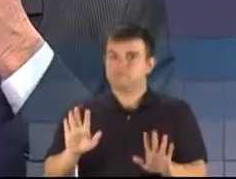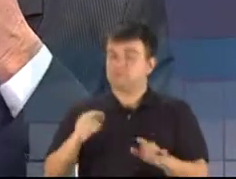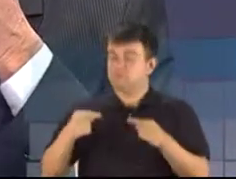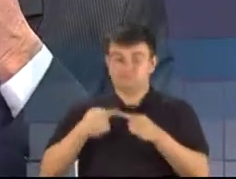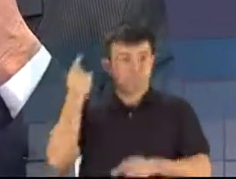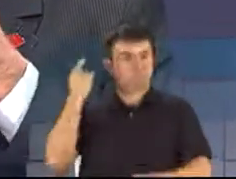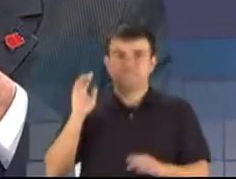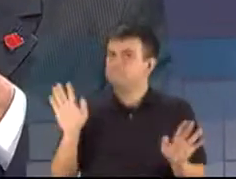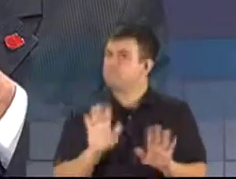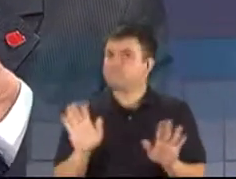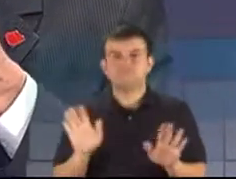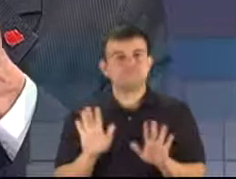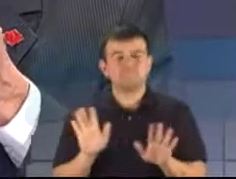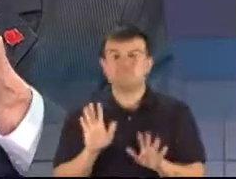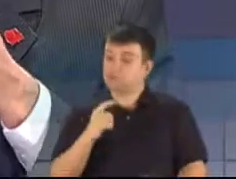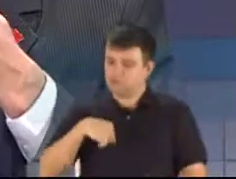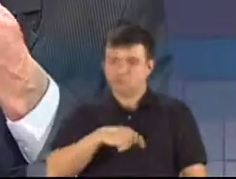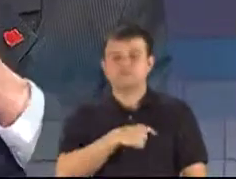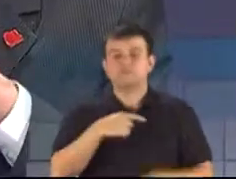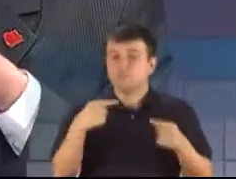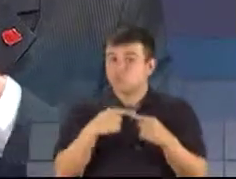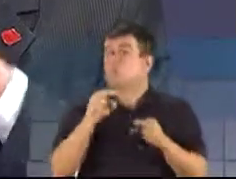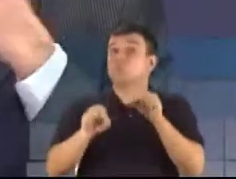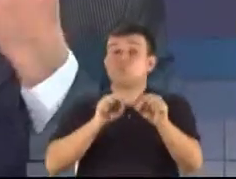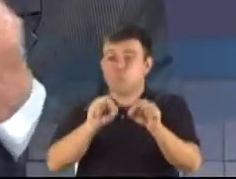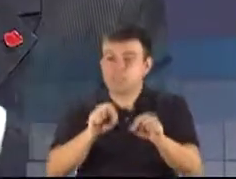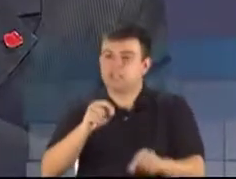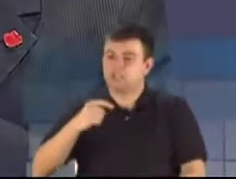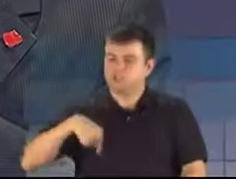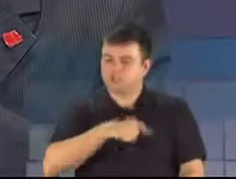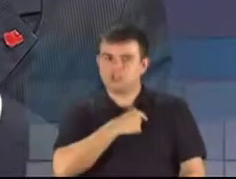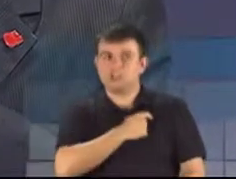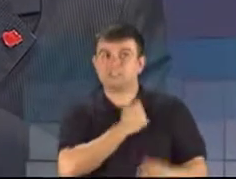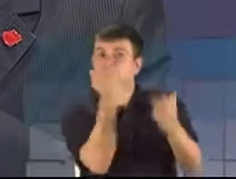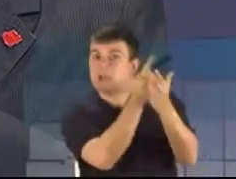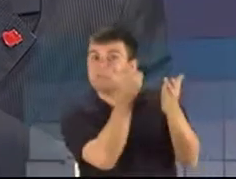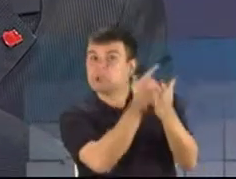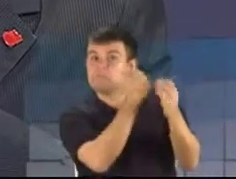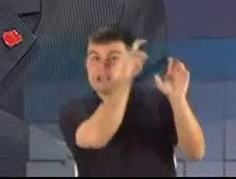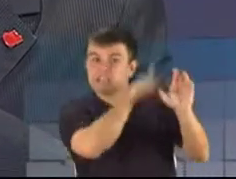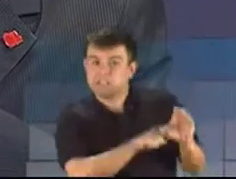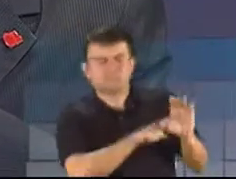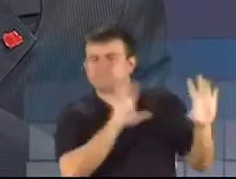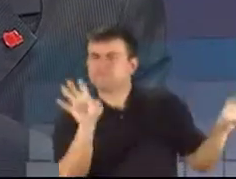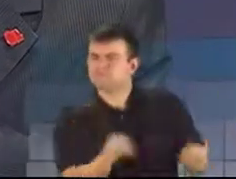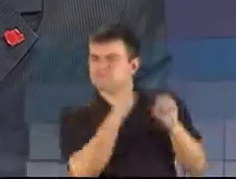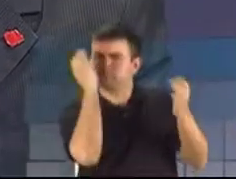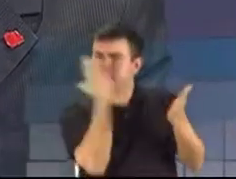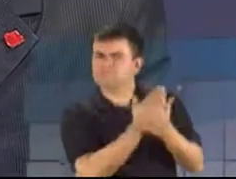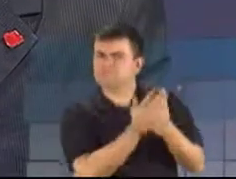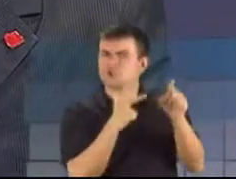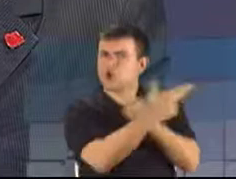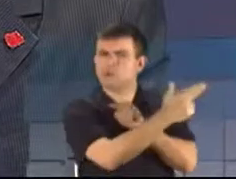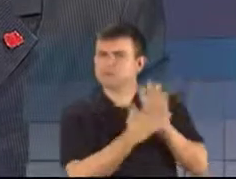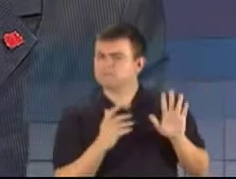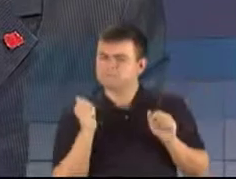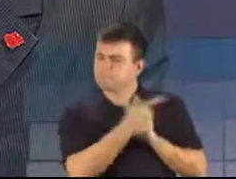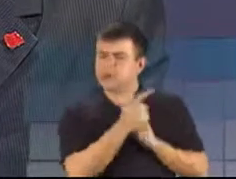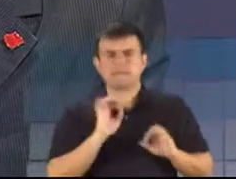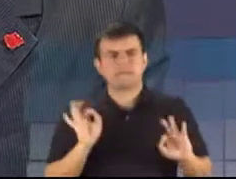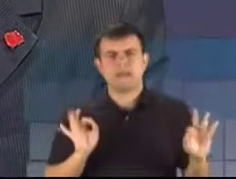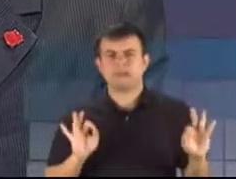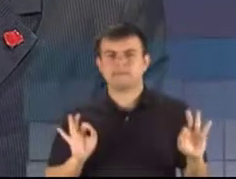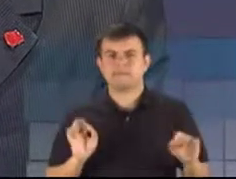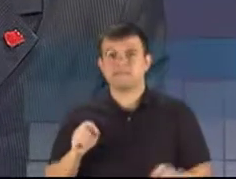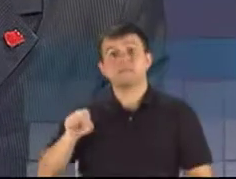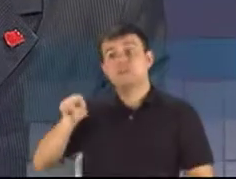um rompimento total e que nós possamos revisar essa dívida, não repactuar. E esta falácia se